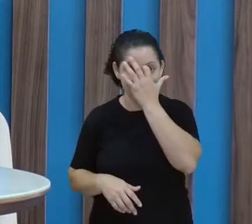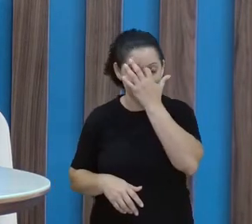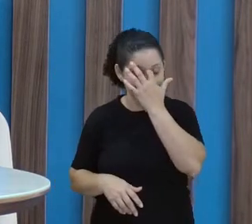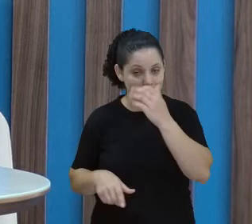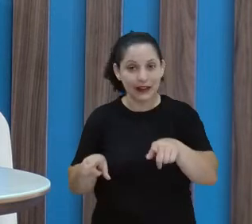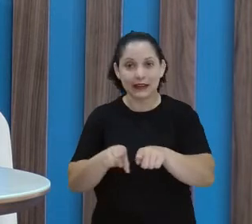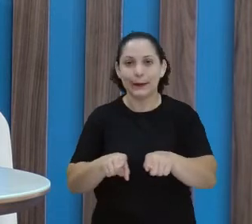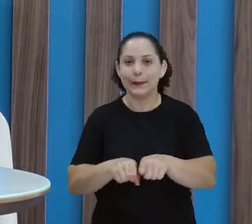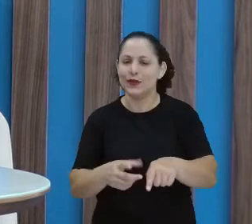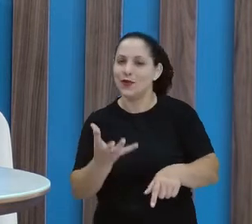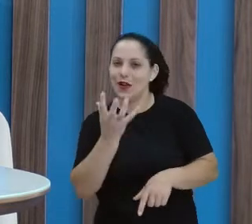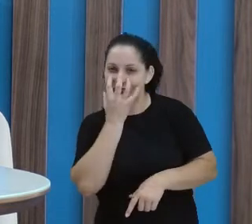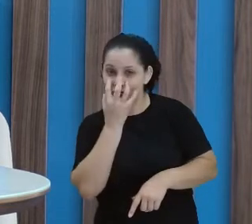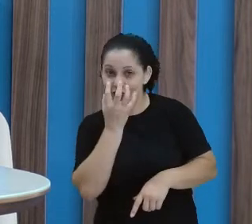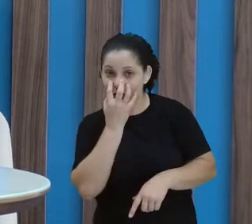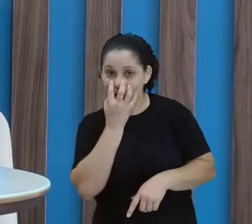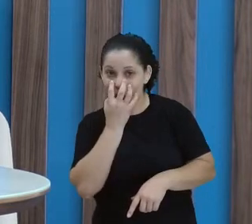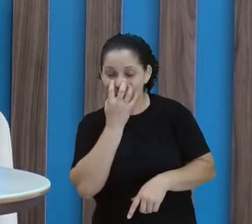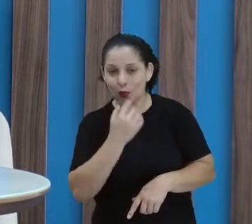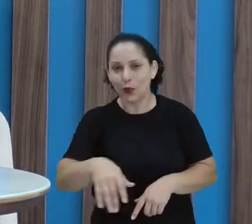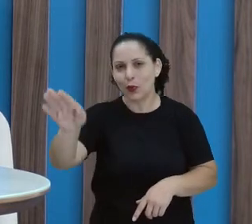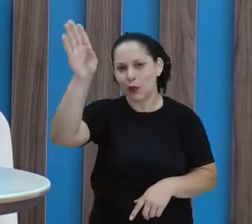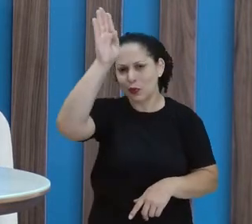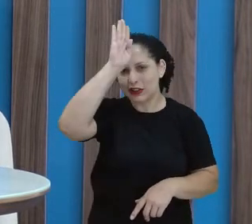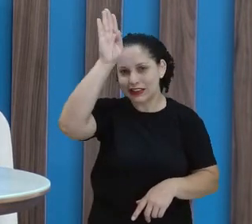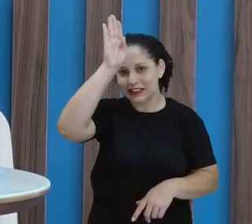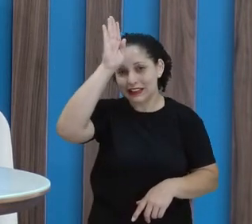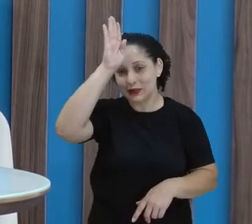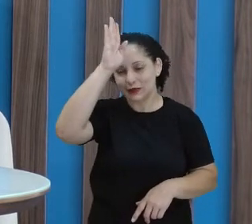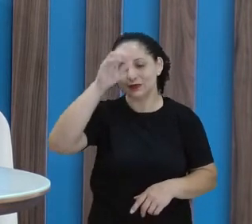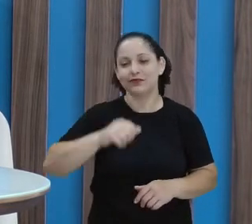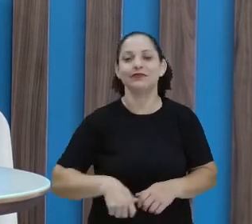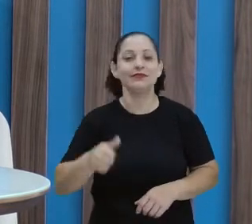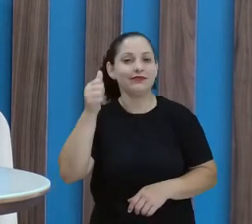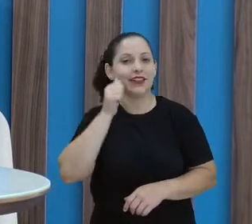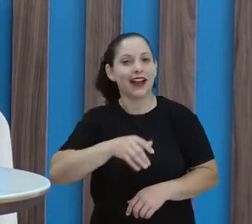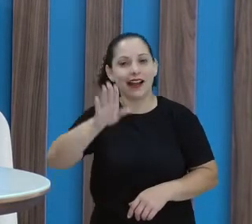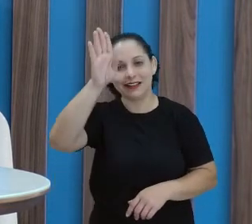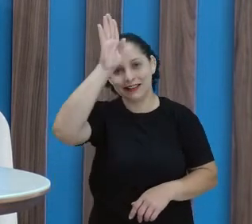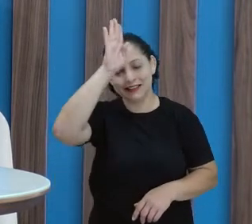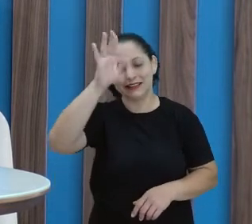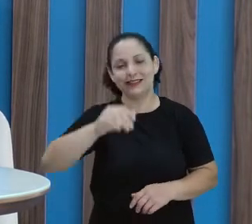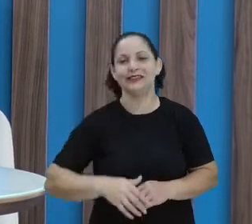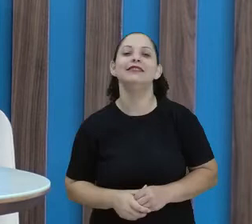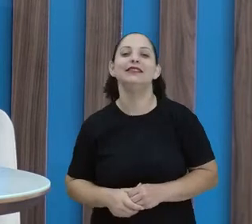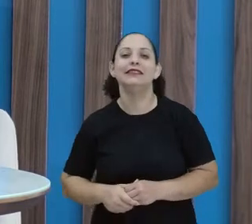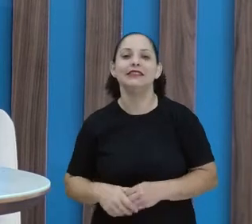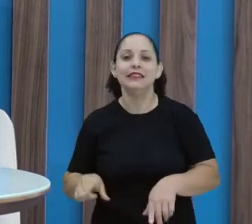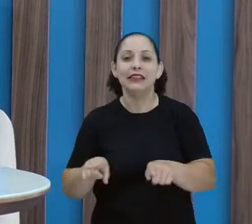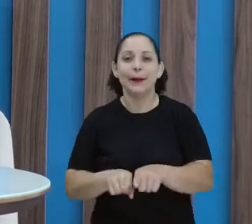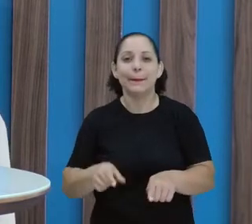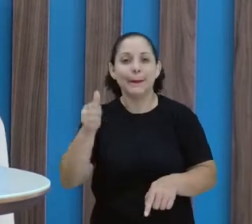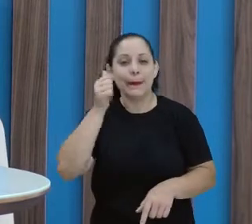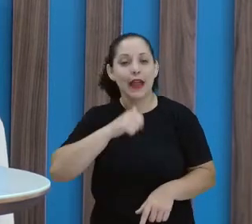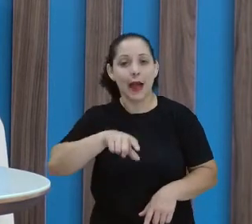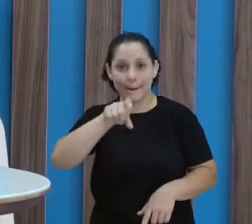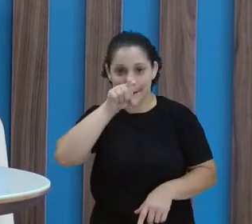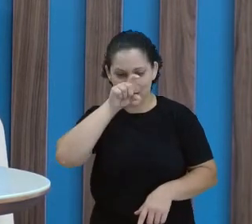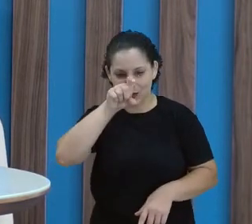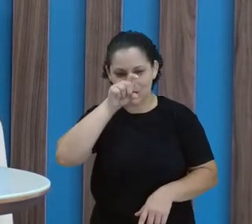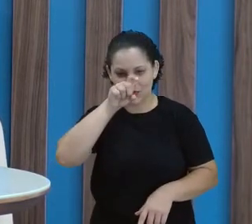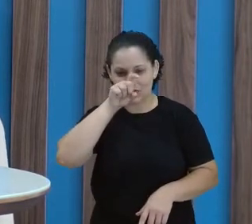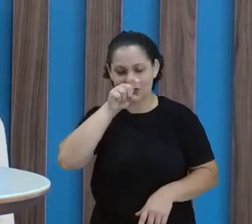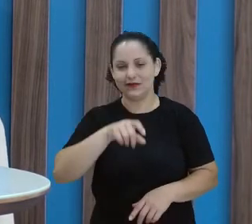Totó, o cachorro. O cachorro. O tio Henrique, que é o tio de Dorothy. A tia Ema e a bruxa. Isso mesmo.